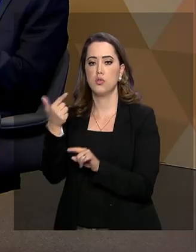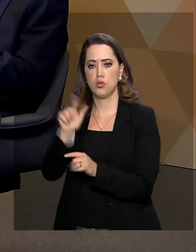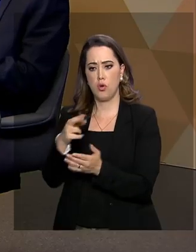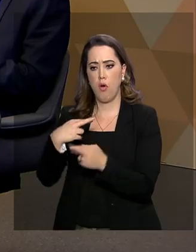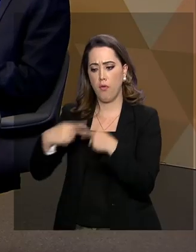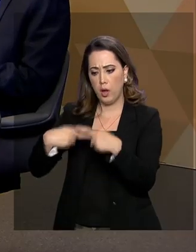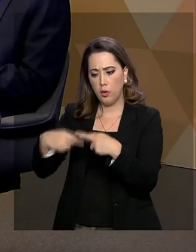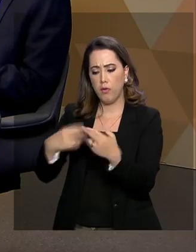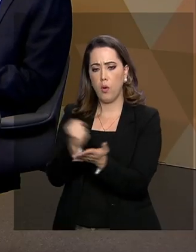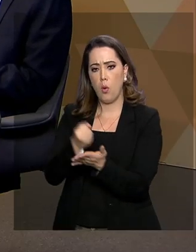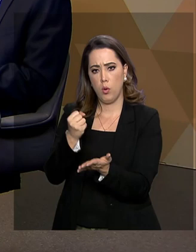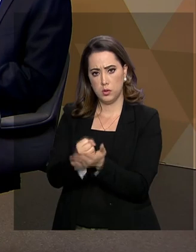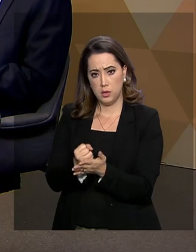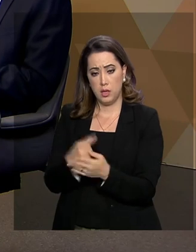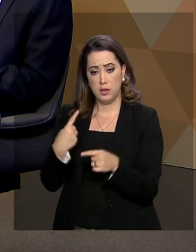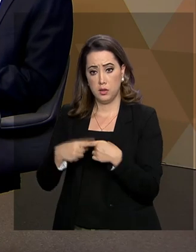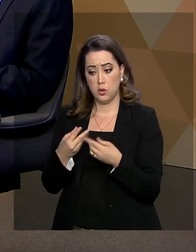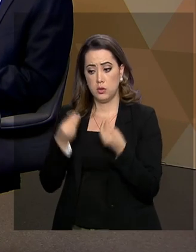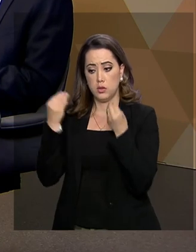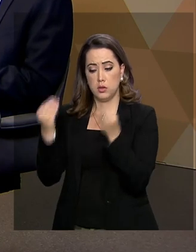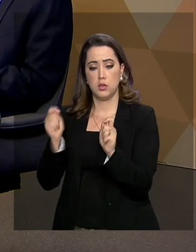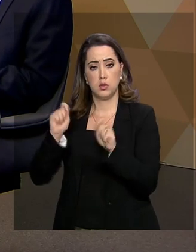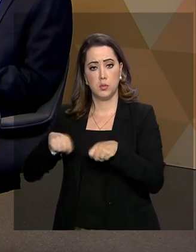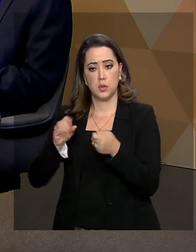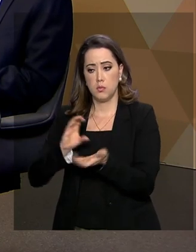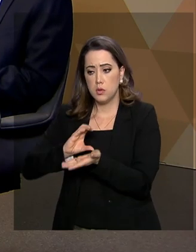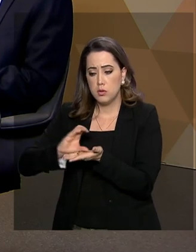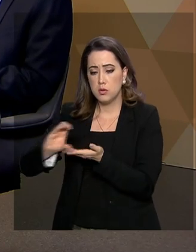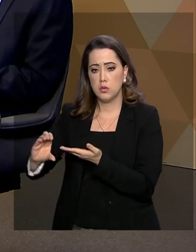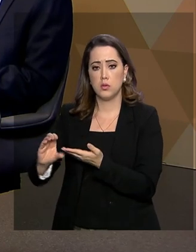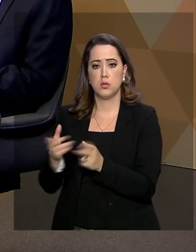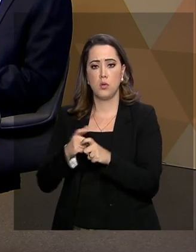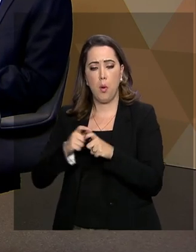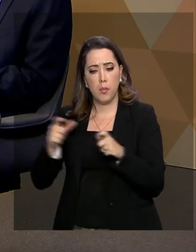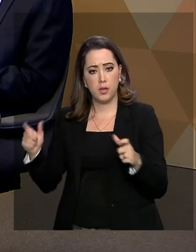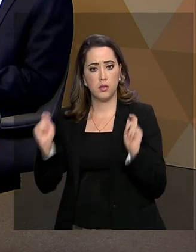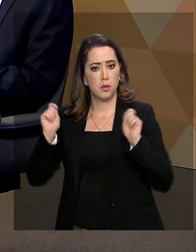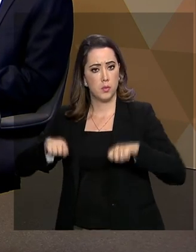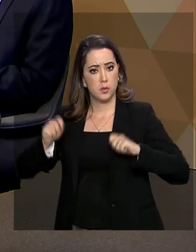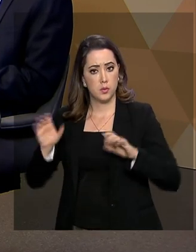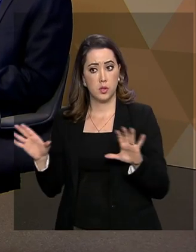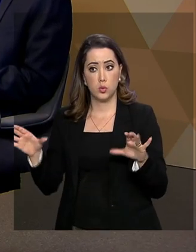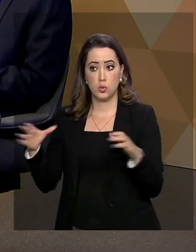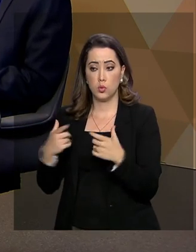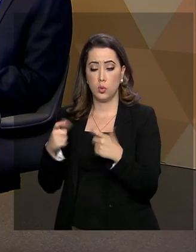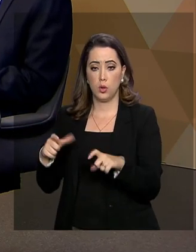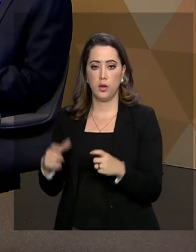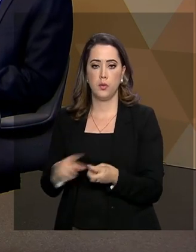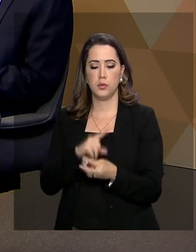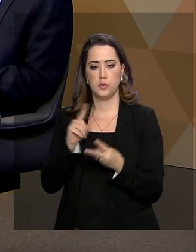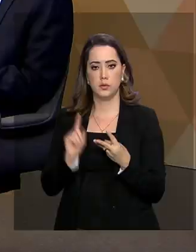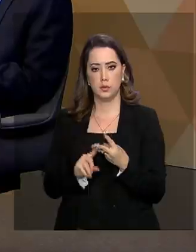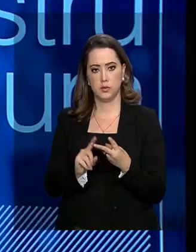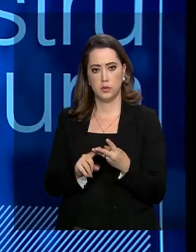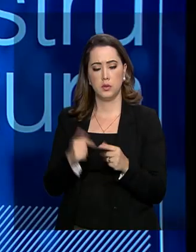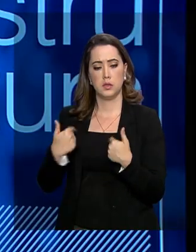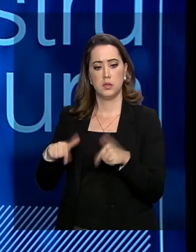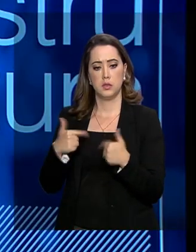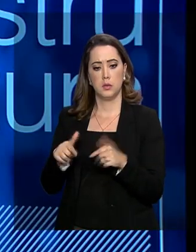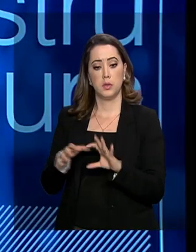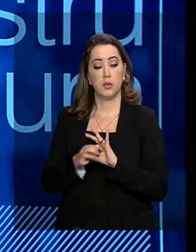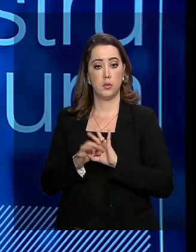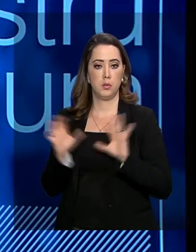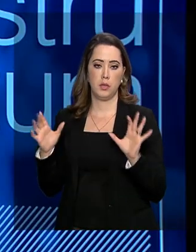antecipadamente essas concessões, garantindo aí um investimento no aumento da capacidade dessa malha. E o terceiro pilar, trabalhar com